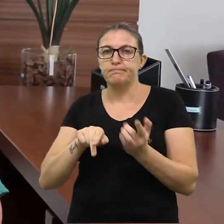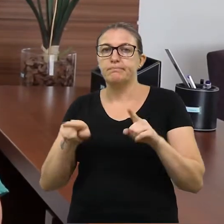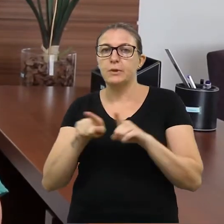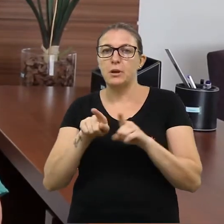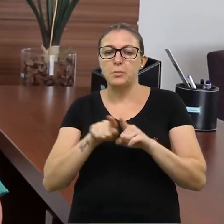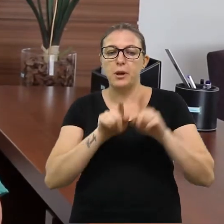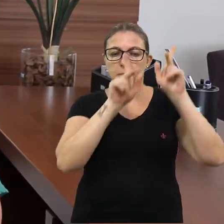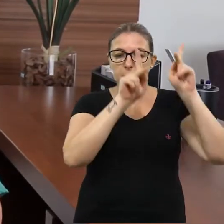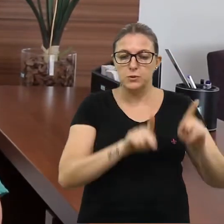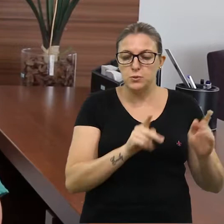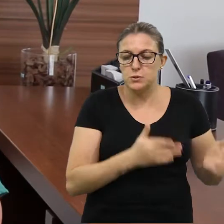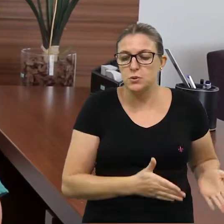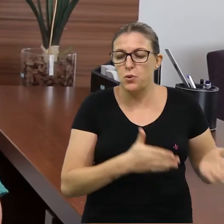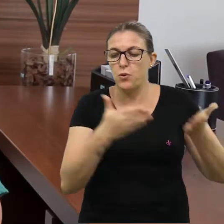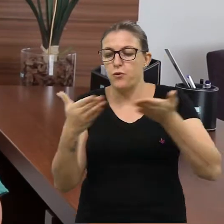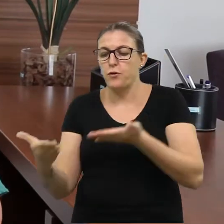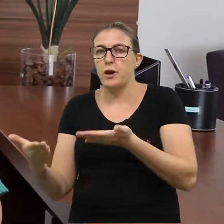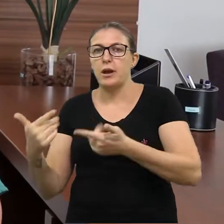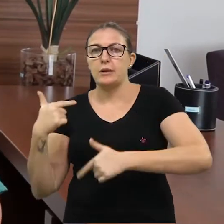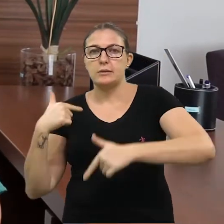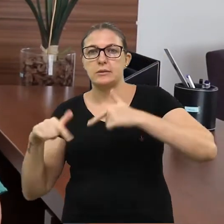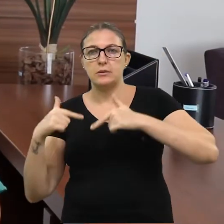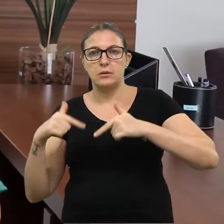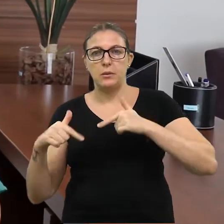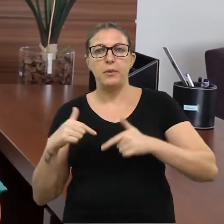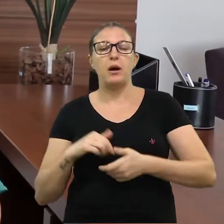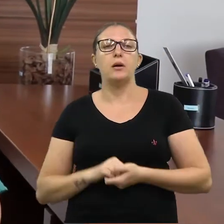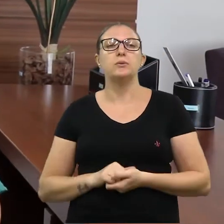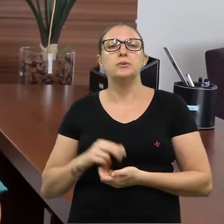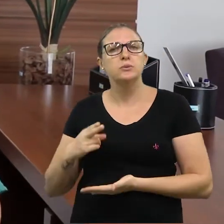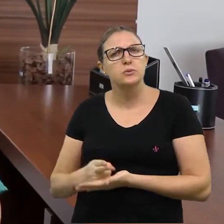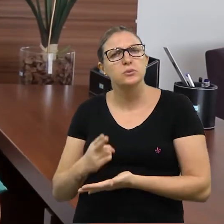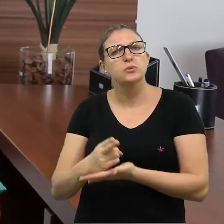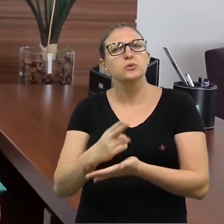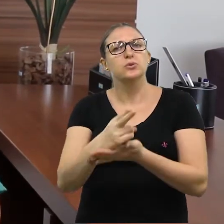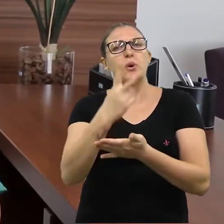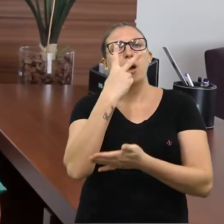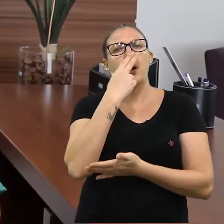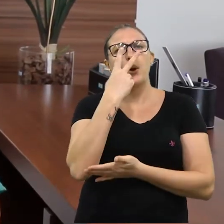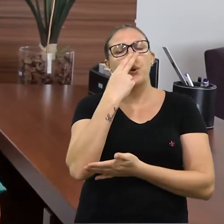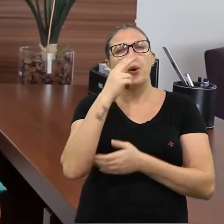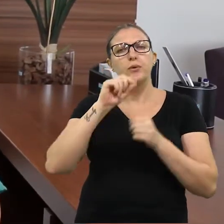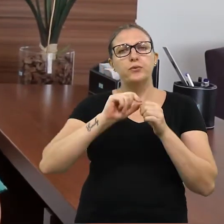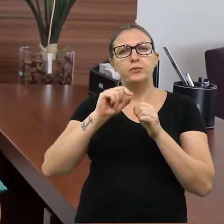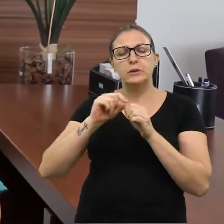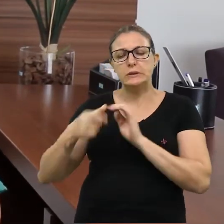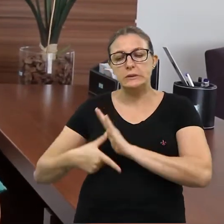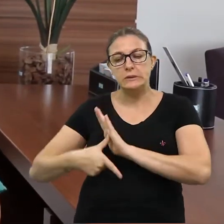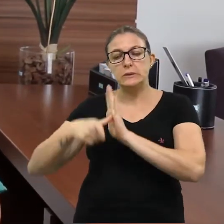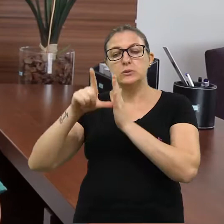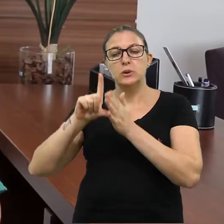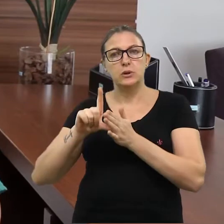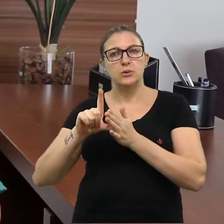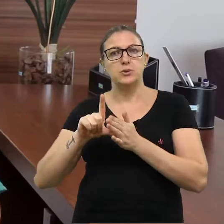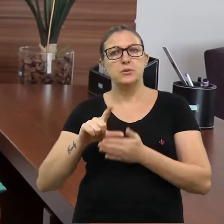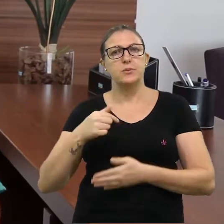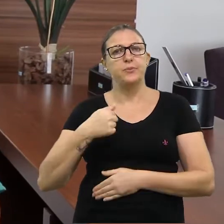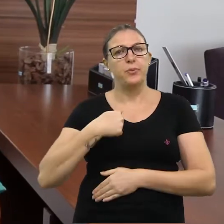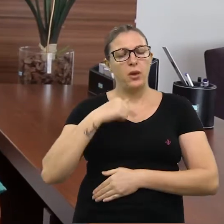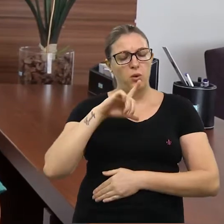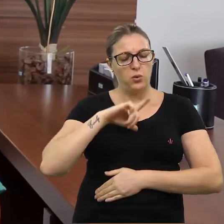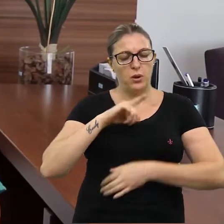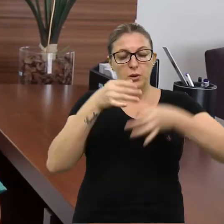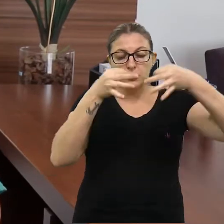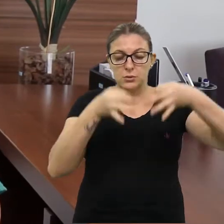quanto à prestação de serviços também. Então vamos seguir, assim como estávamos fazendo. Tenho a certeza que